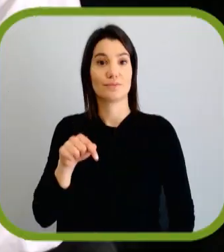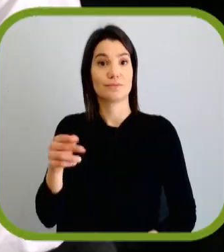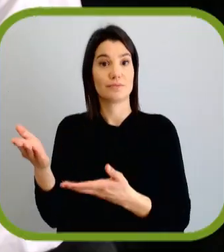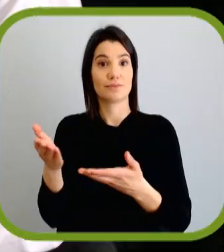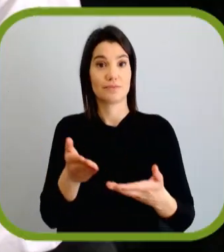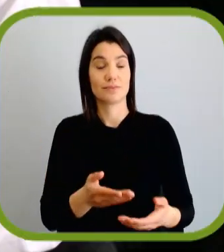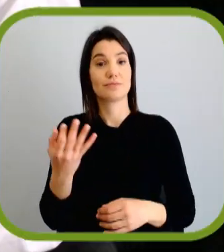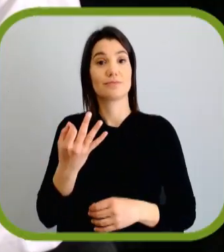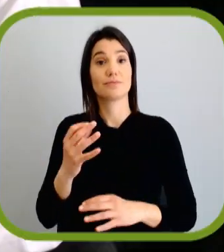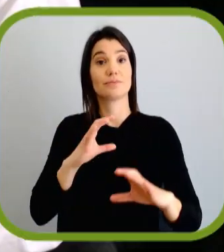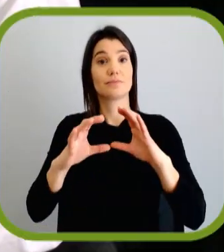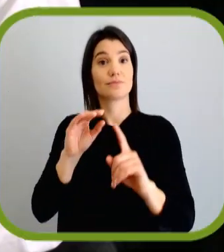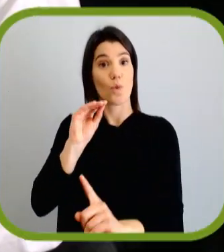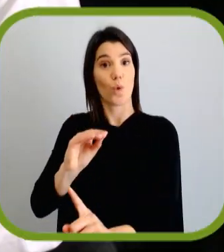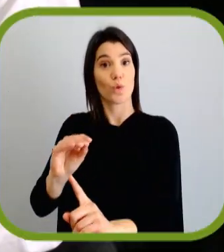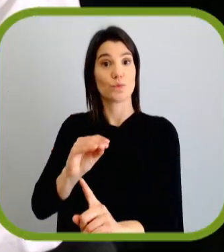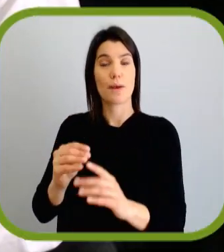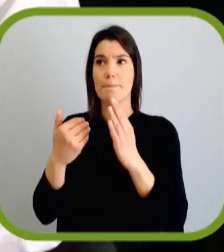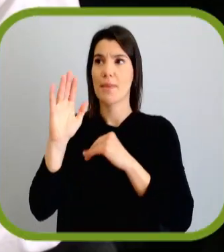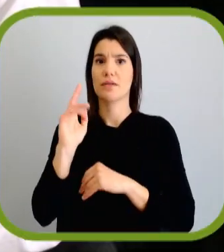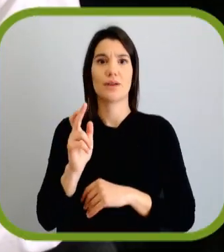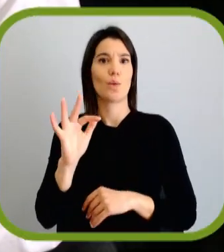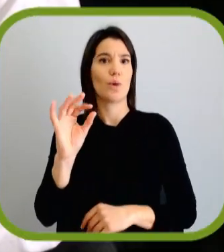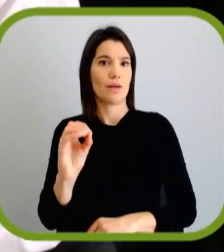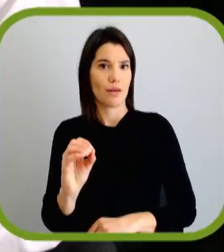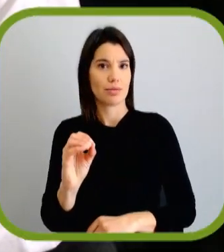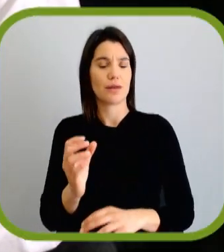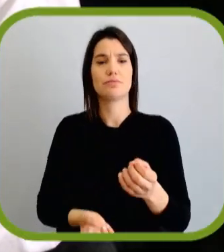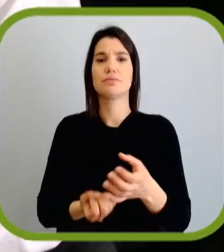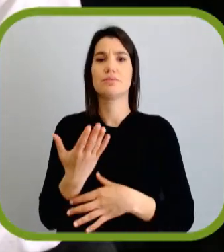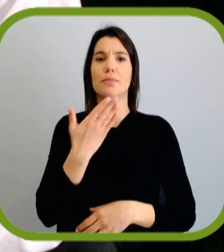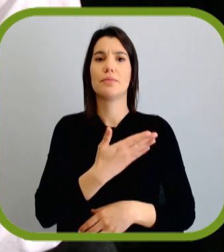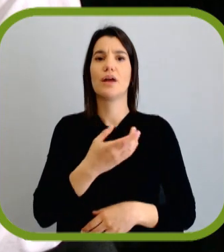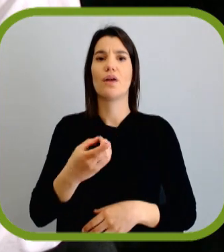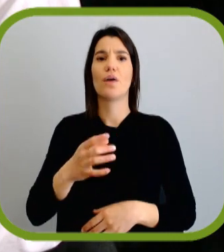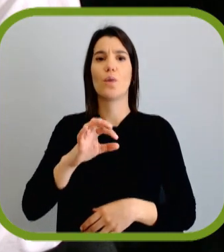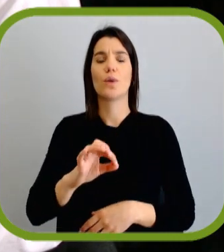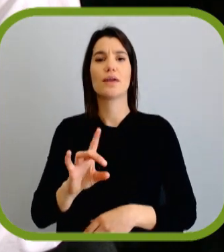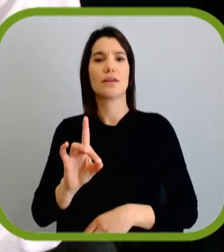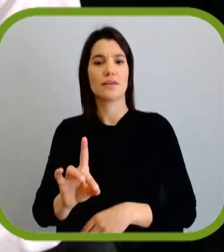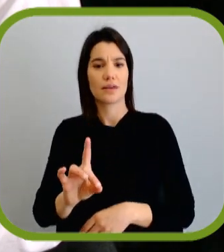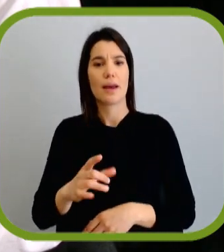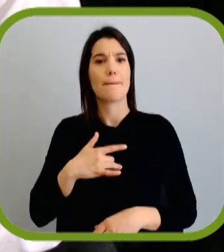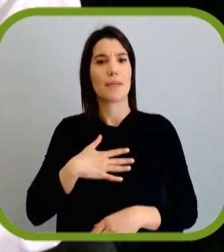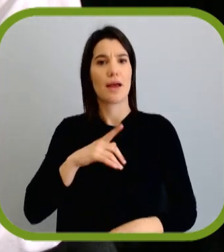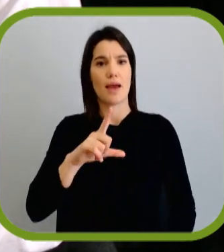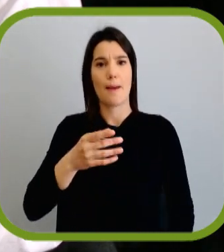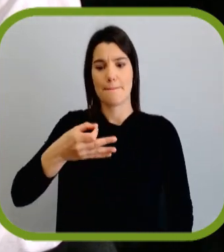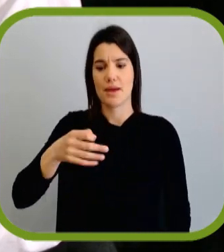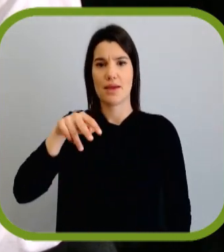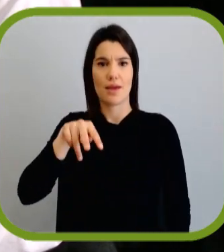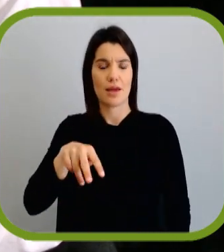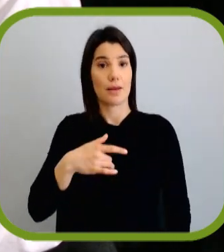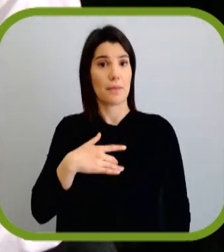O convidado de hoje foi consultor de comunicação durante mais de 40 anos. Fundou em 1986 a